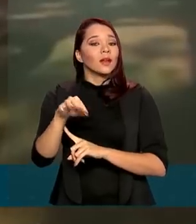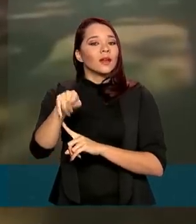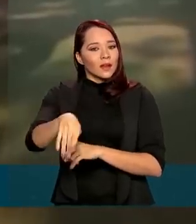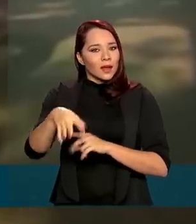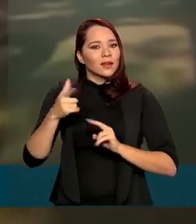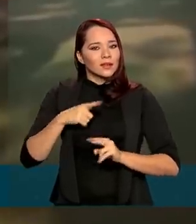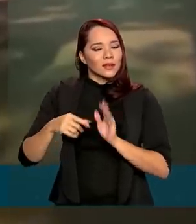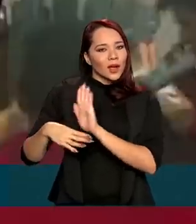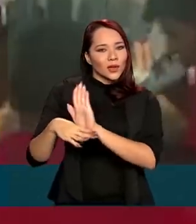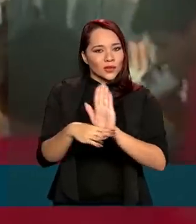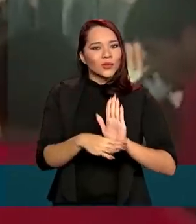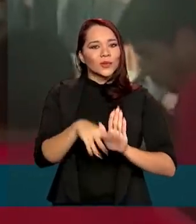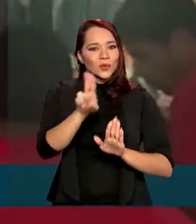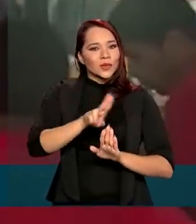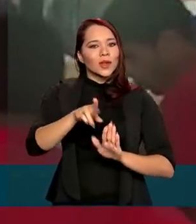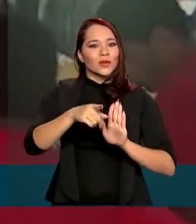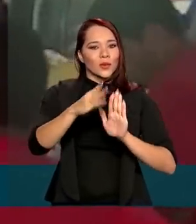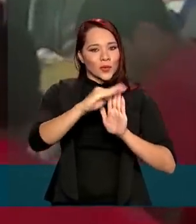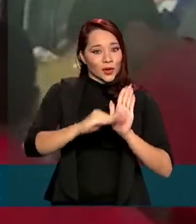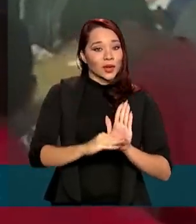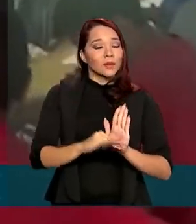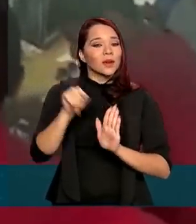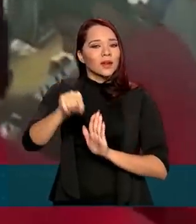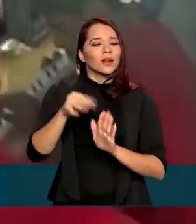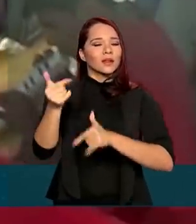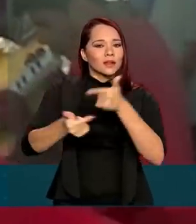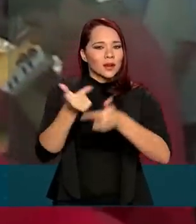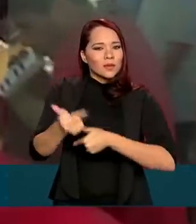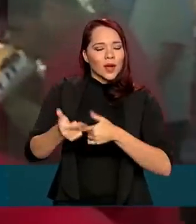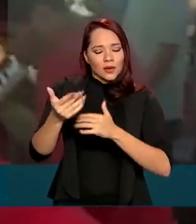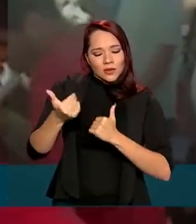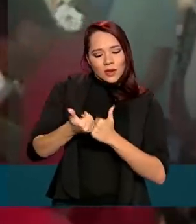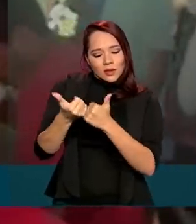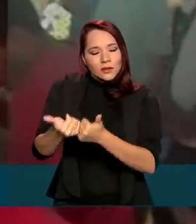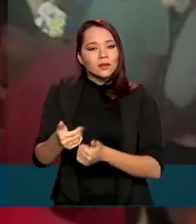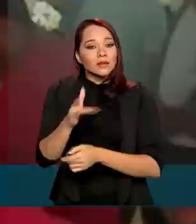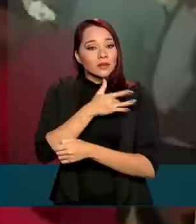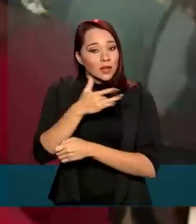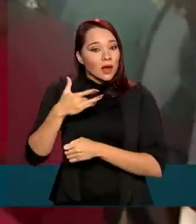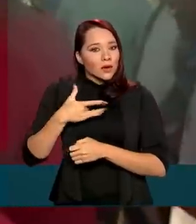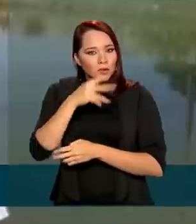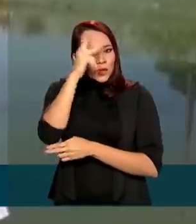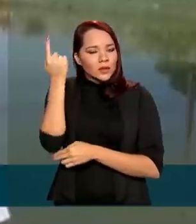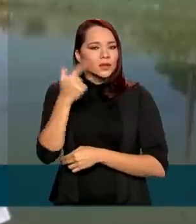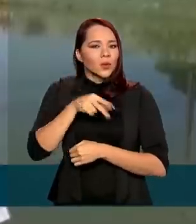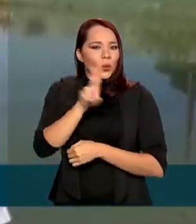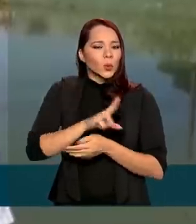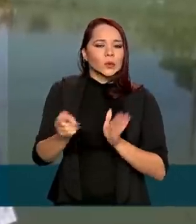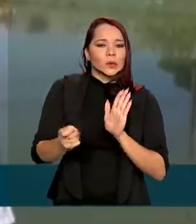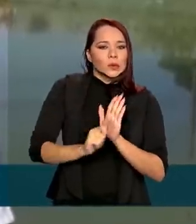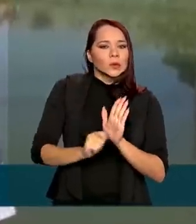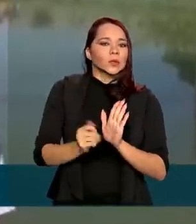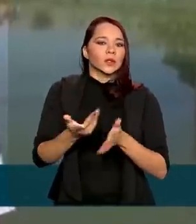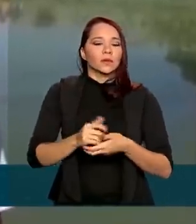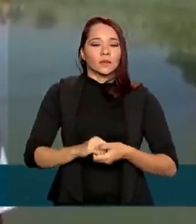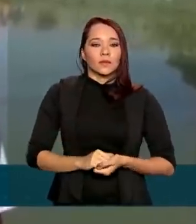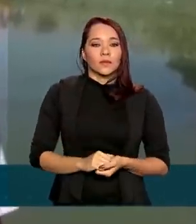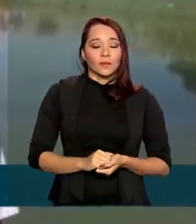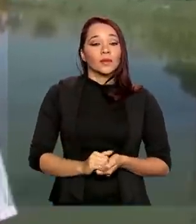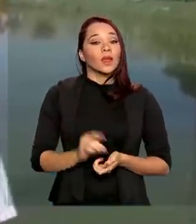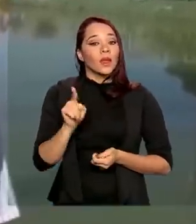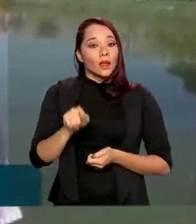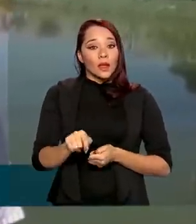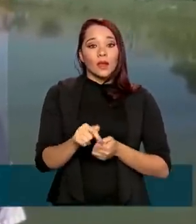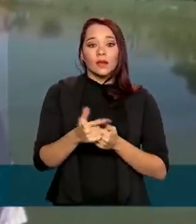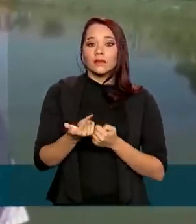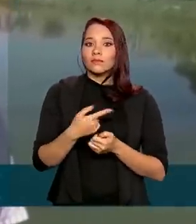ajuda por meio do programa. A entidade presta serviços de assistência em saúde para dependentes químicos. Uma plataforma que vem nos